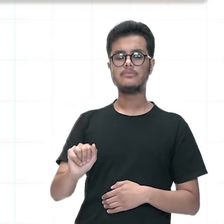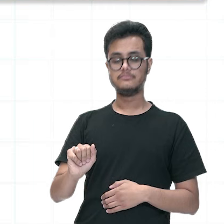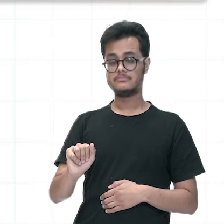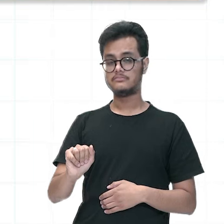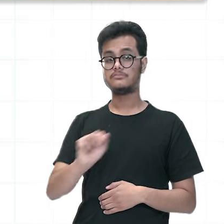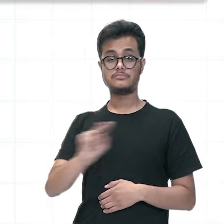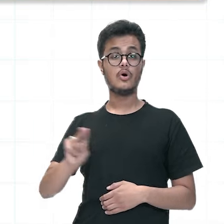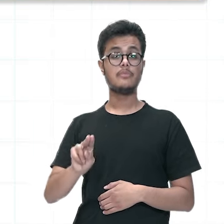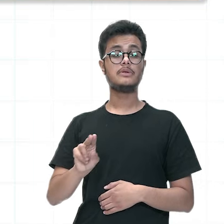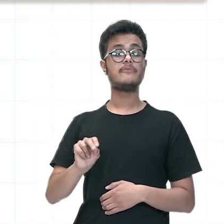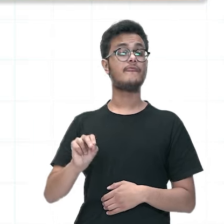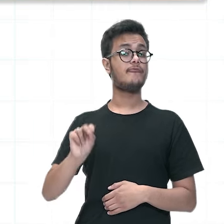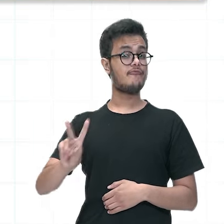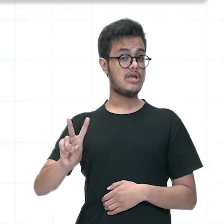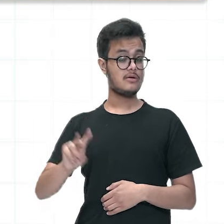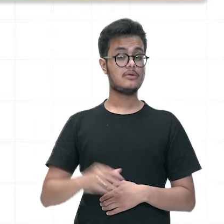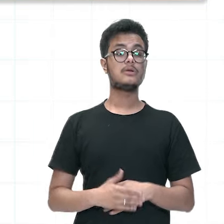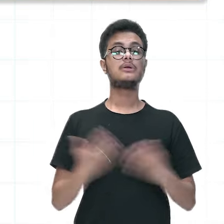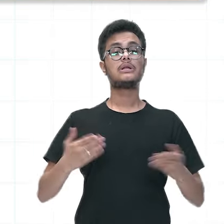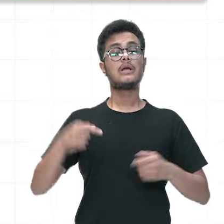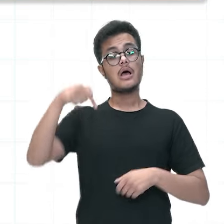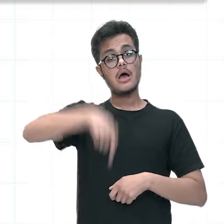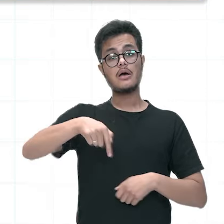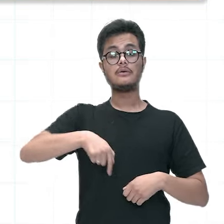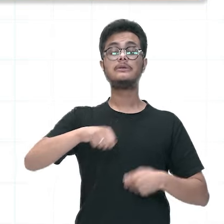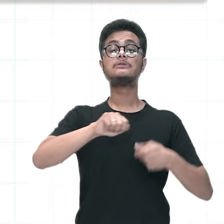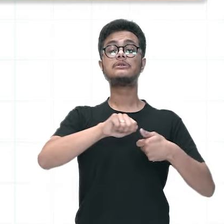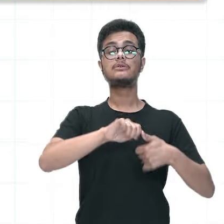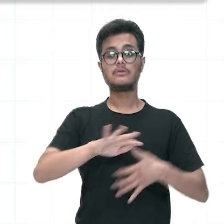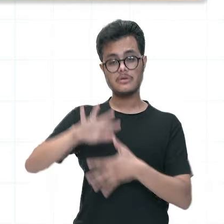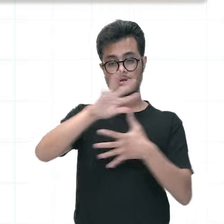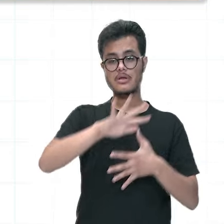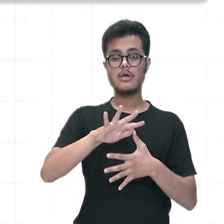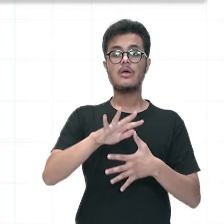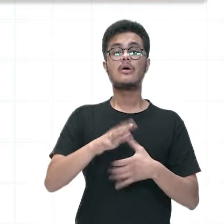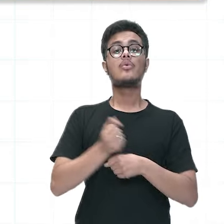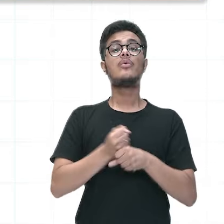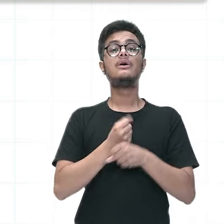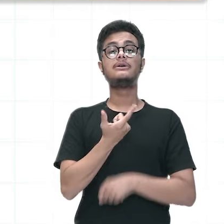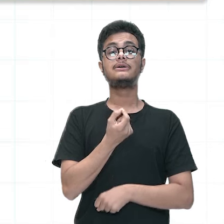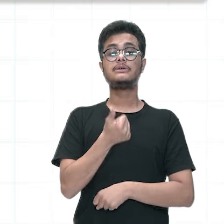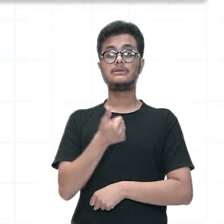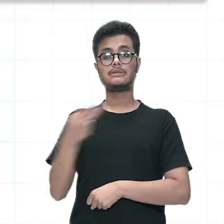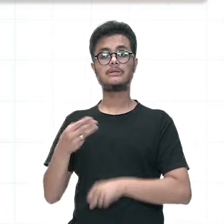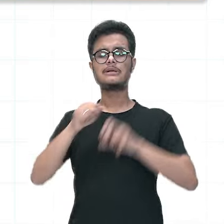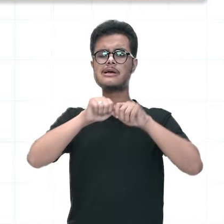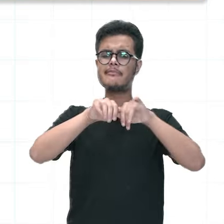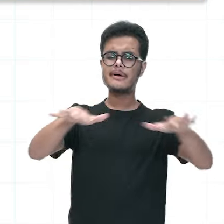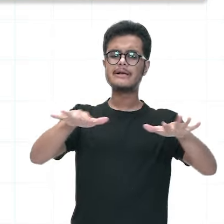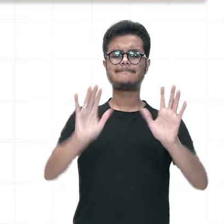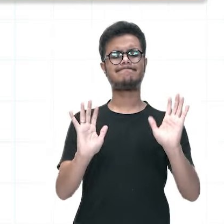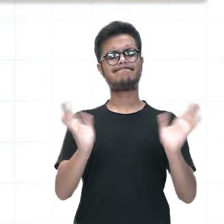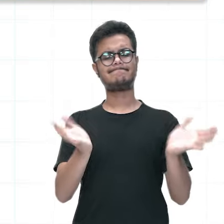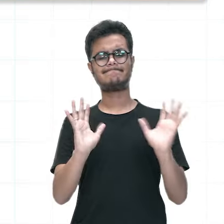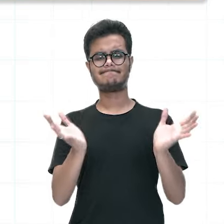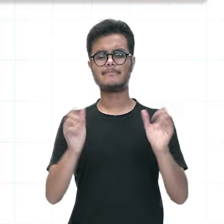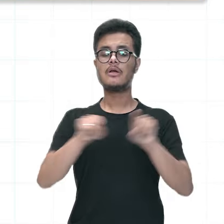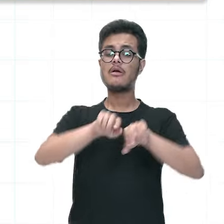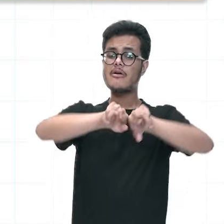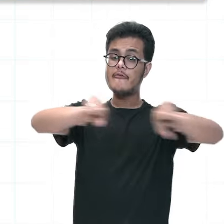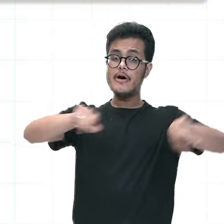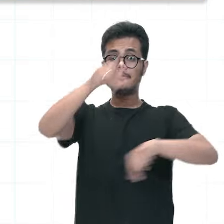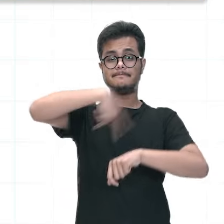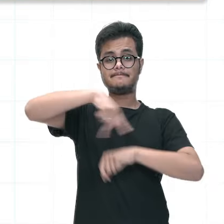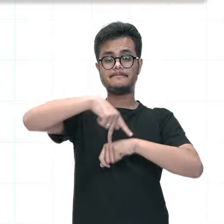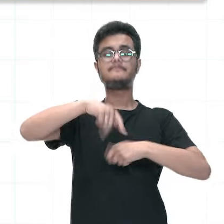-V, e ele foi introduzido no continente americano em 2013, e ocasionou uma onda epidêmica em diversos países da